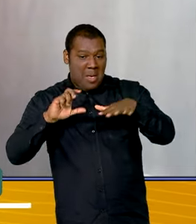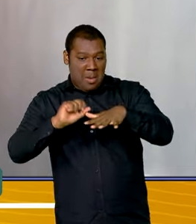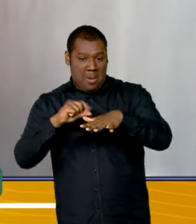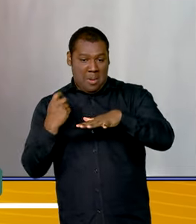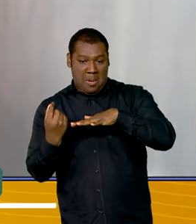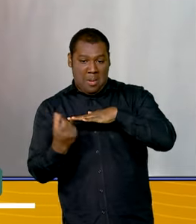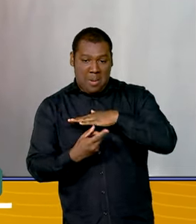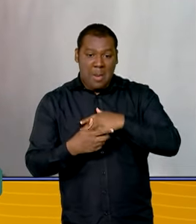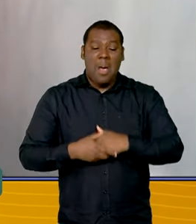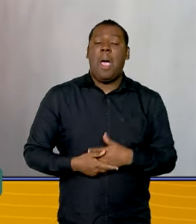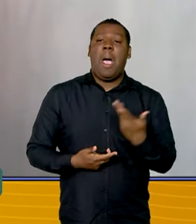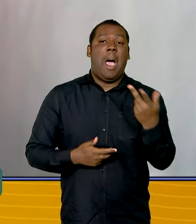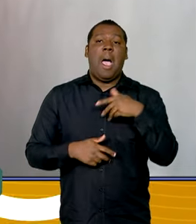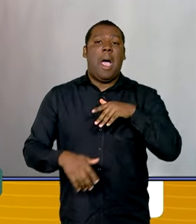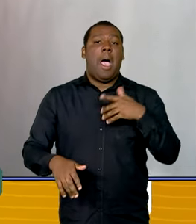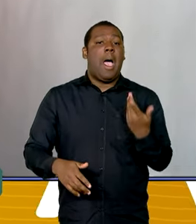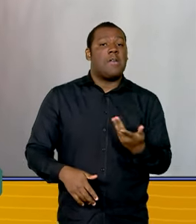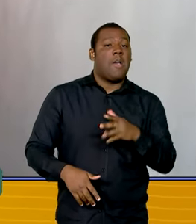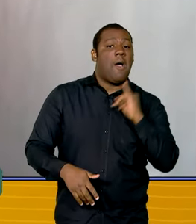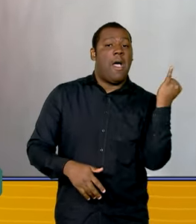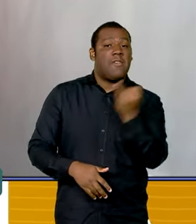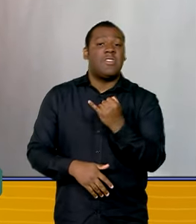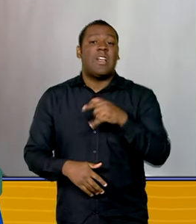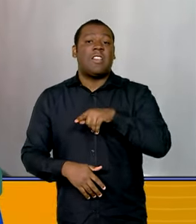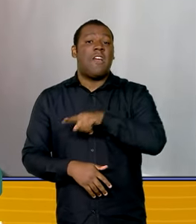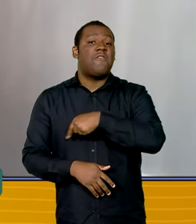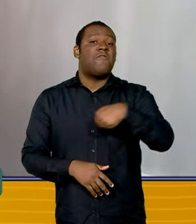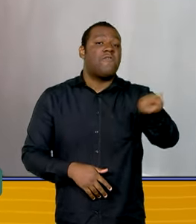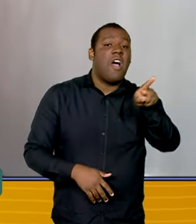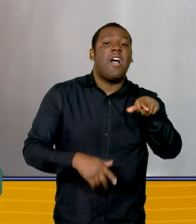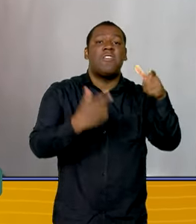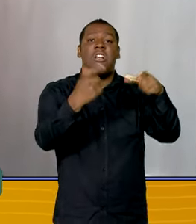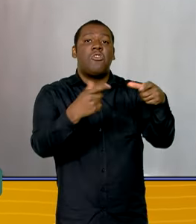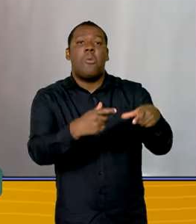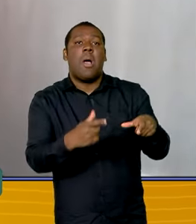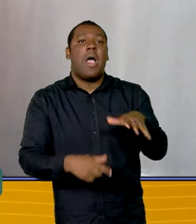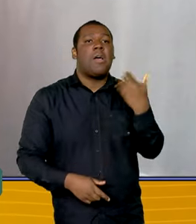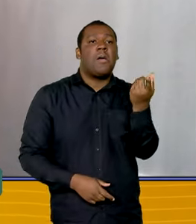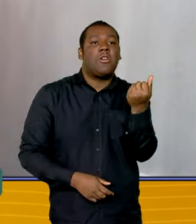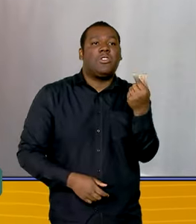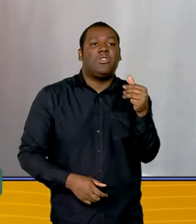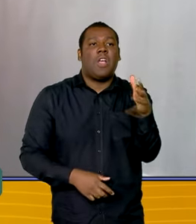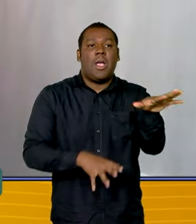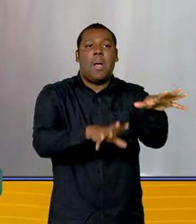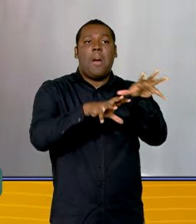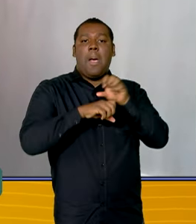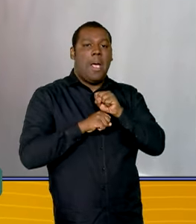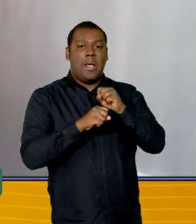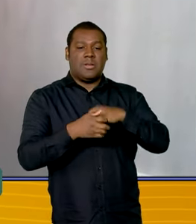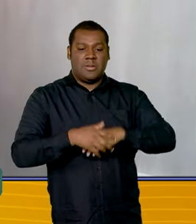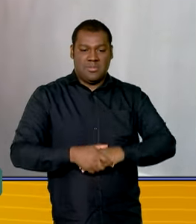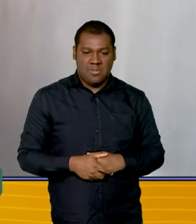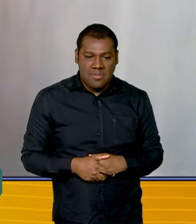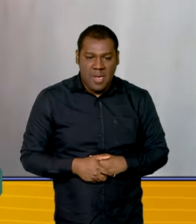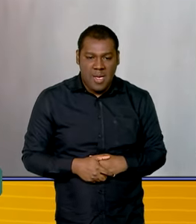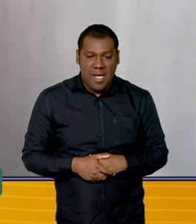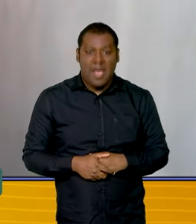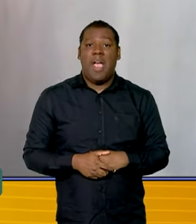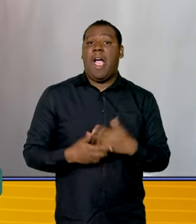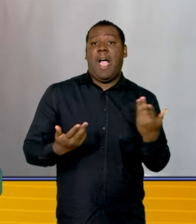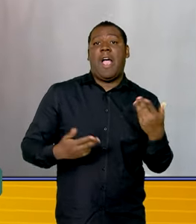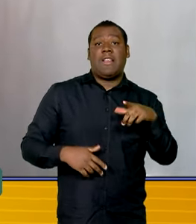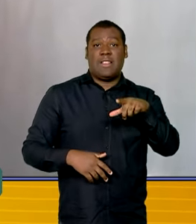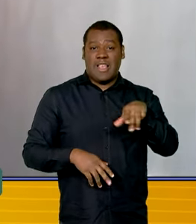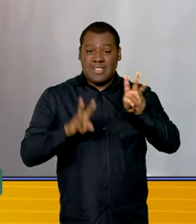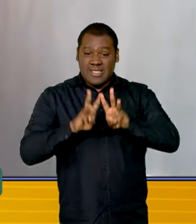ir em tal lugar para receber a restituição. Então, tem até aplicativos que você entra e tem que informar a sua conta Gov.br para